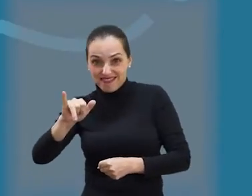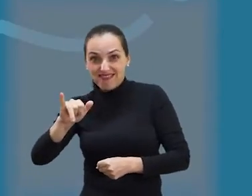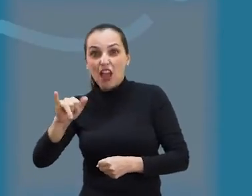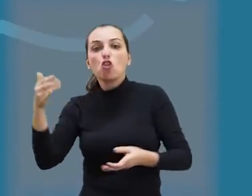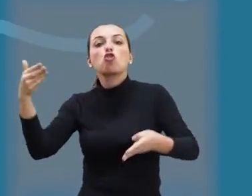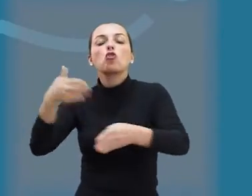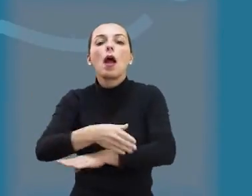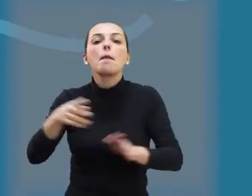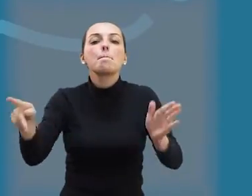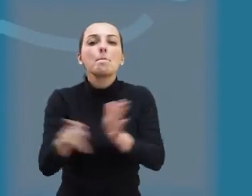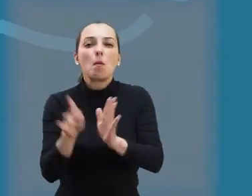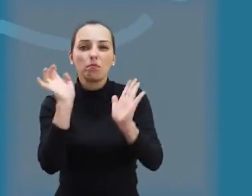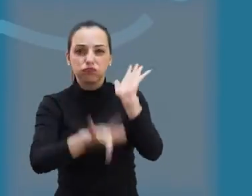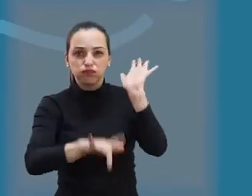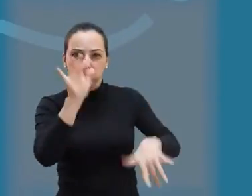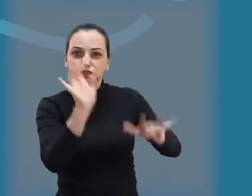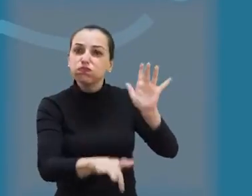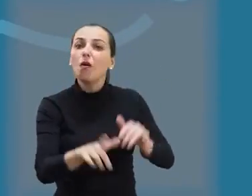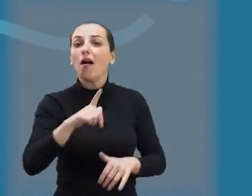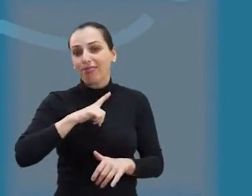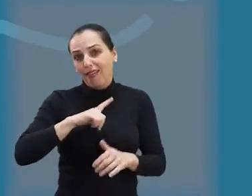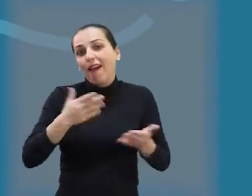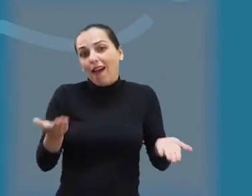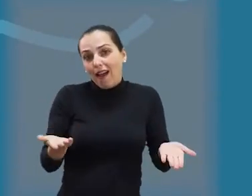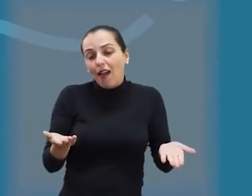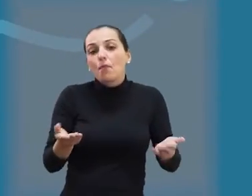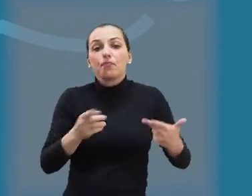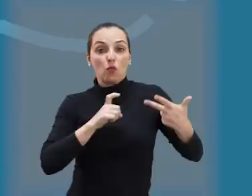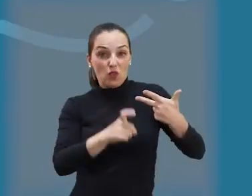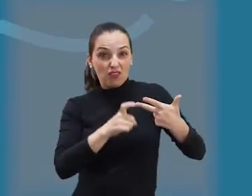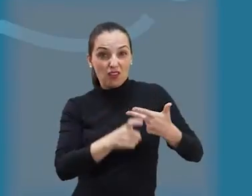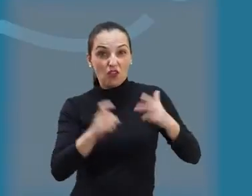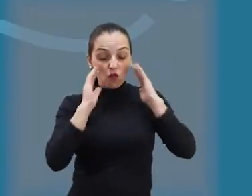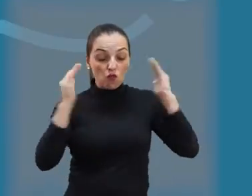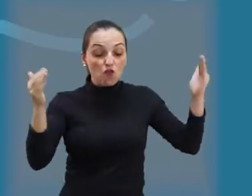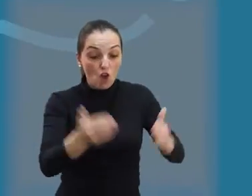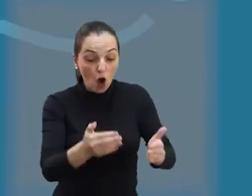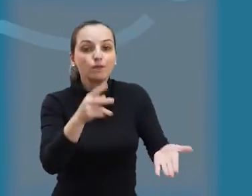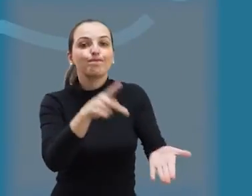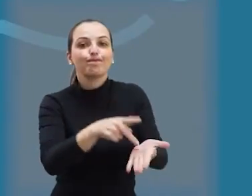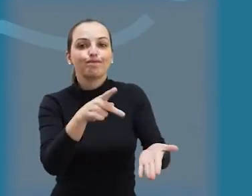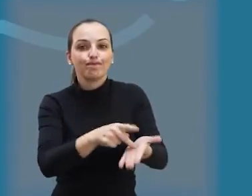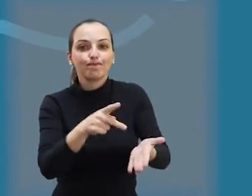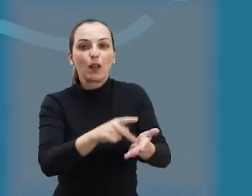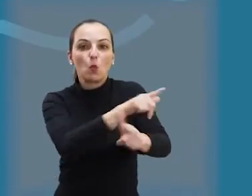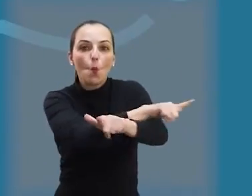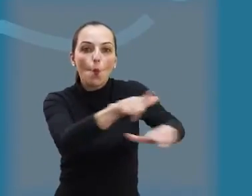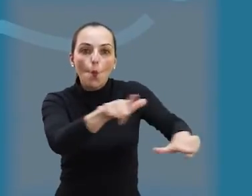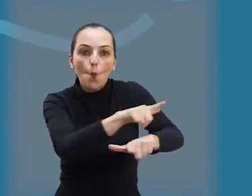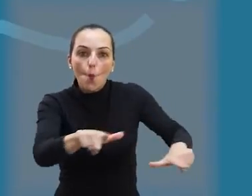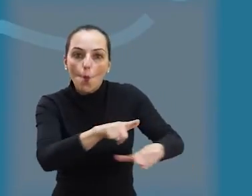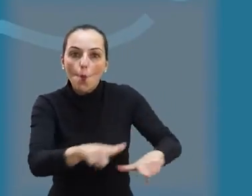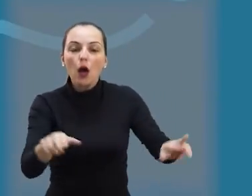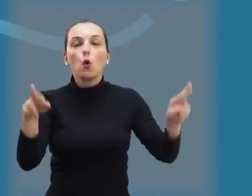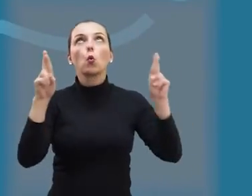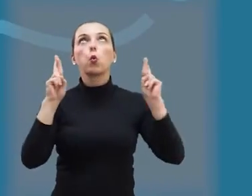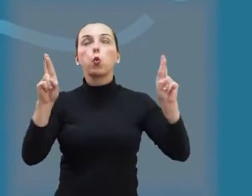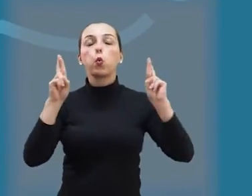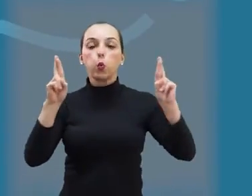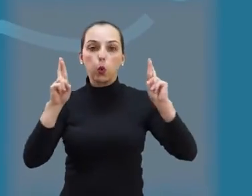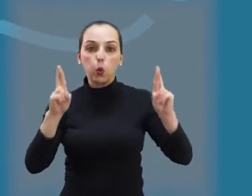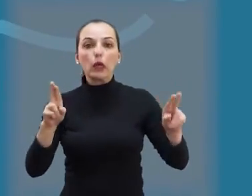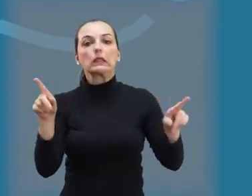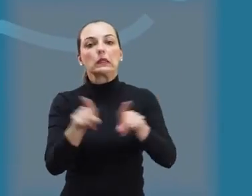Imperador. E no São Midei, setor 2, tem lixão. Do Executivo, tenho certeza que a Prefeitura vai dar uma olhadinha, vai dar uma